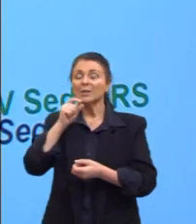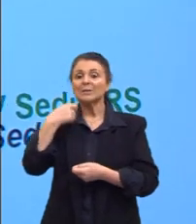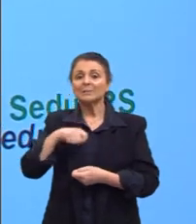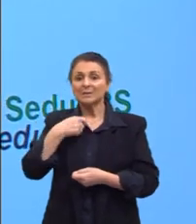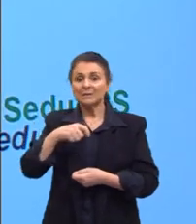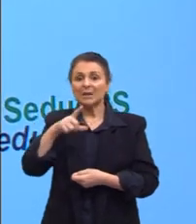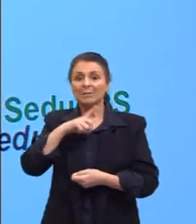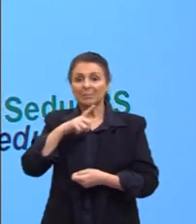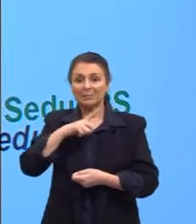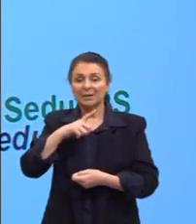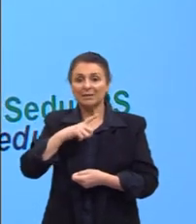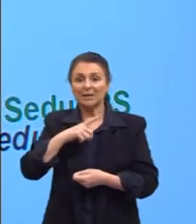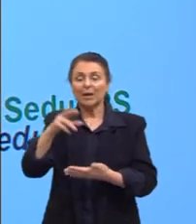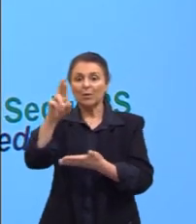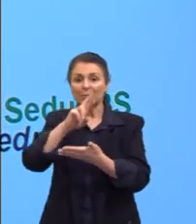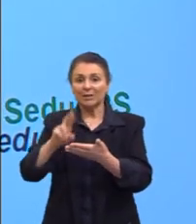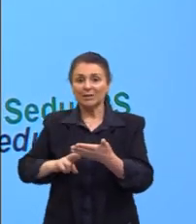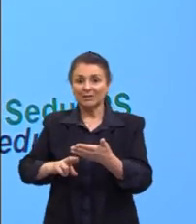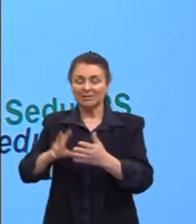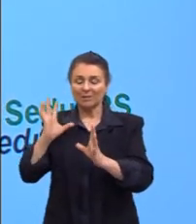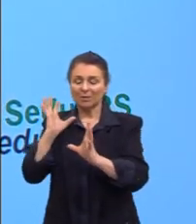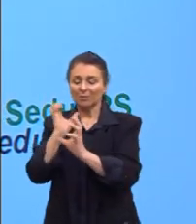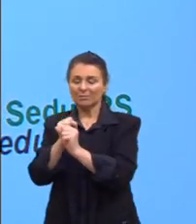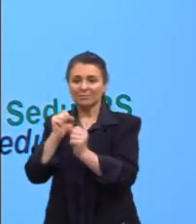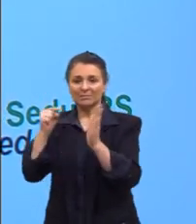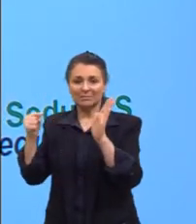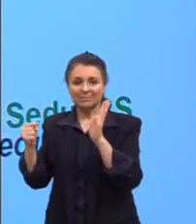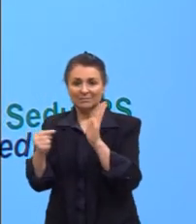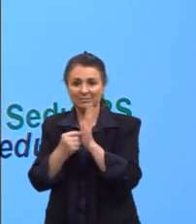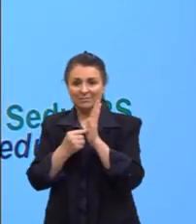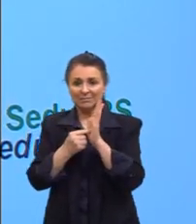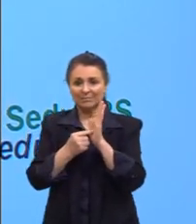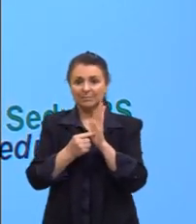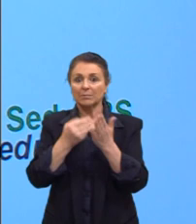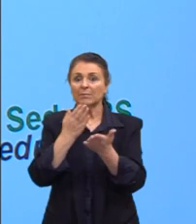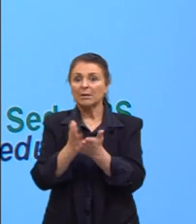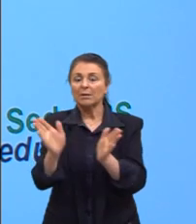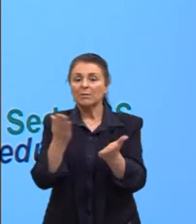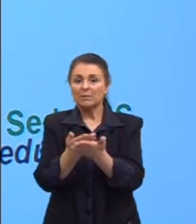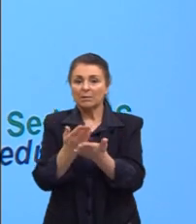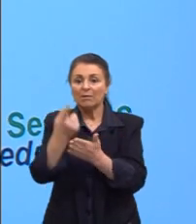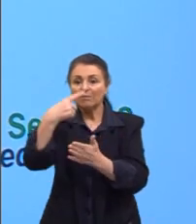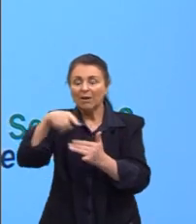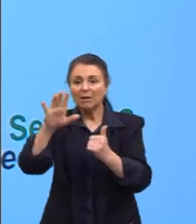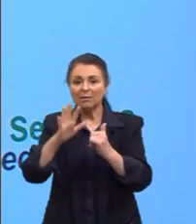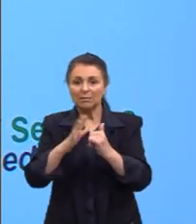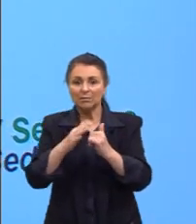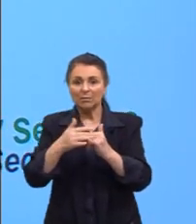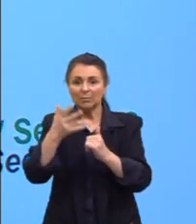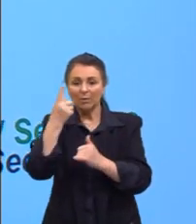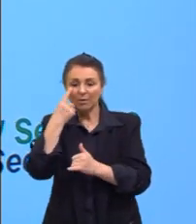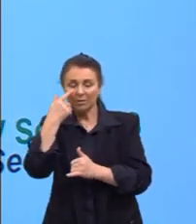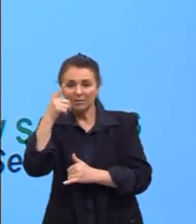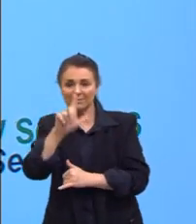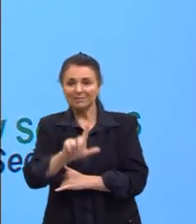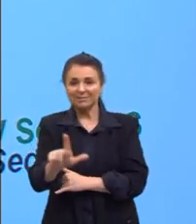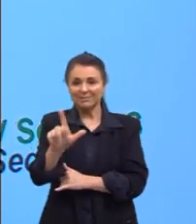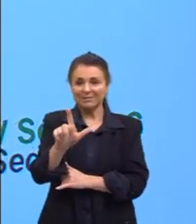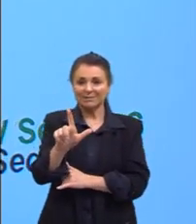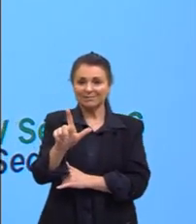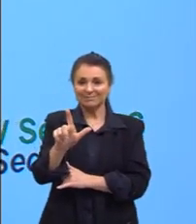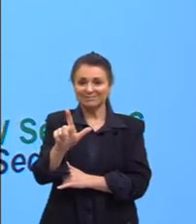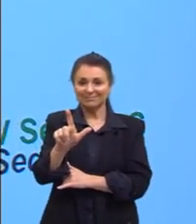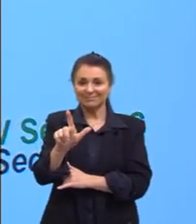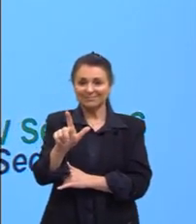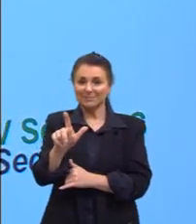para que ela seja uma redação nota mil. Se tu perdeu as aulas anteriores, corre no canal do YouTube e assiste lá para não ficar de